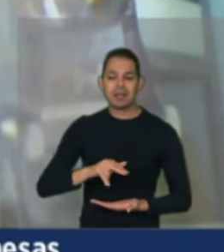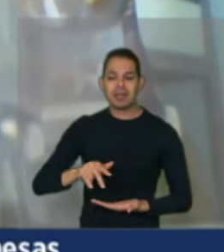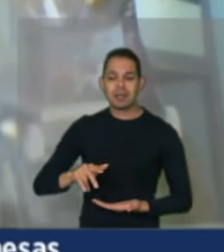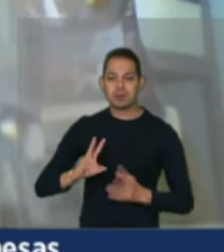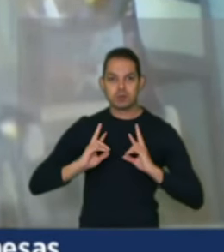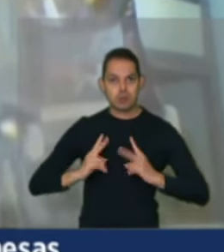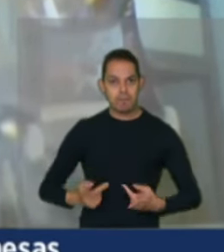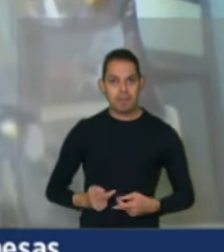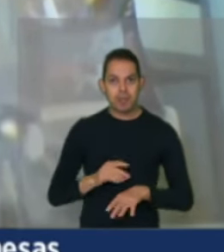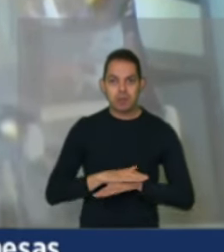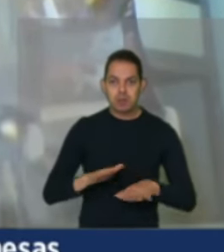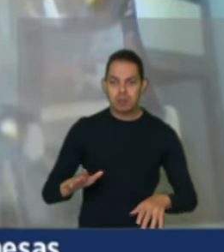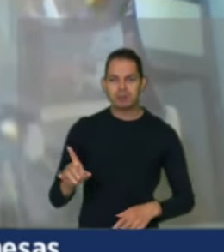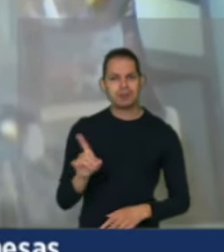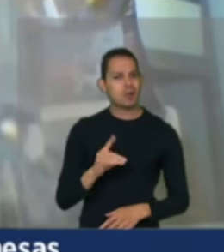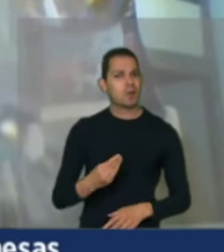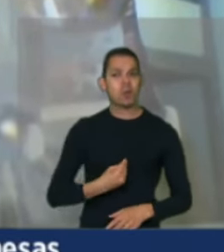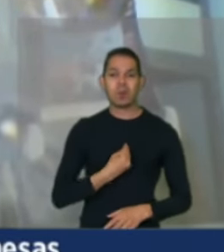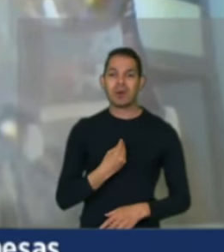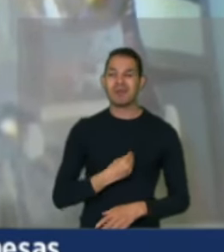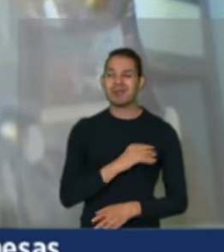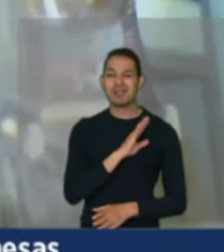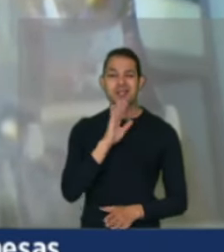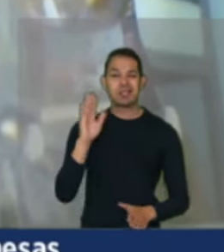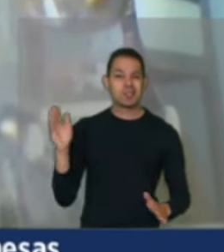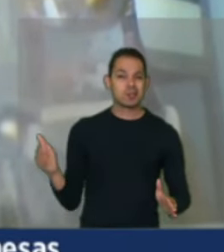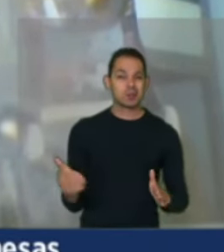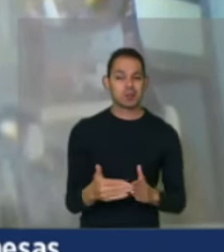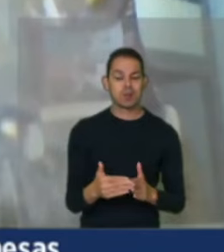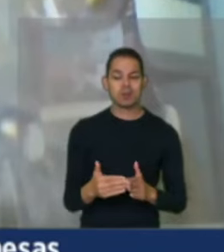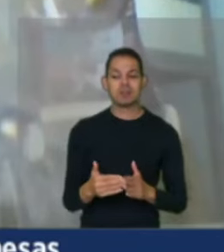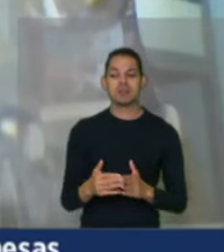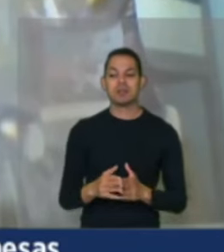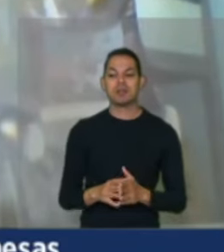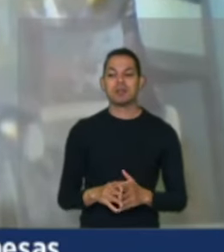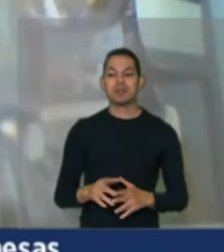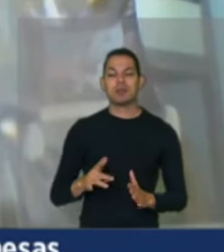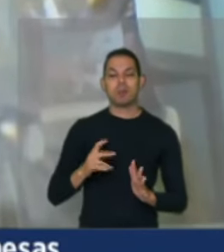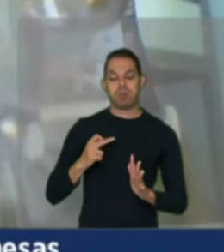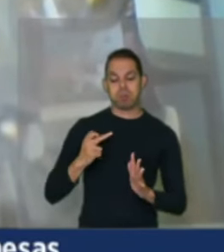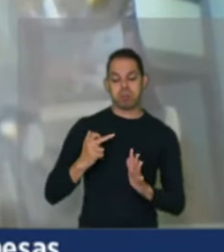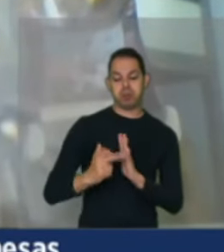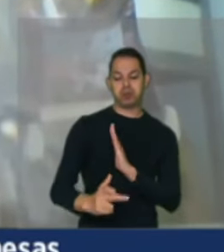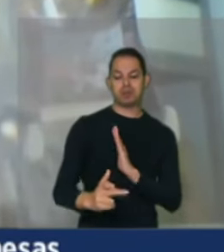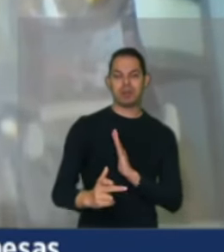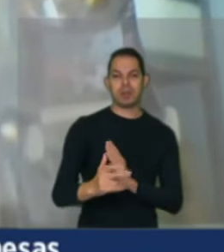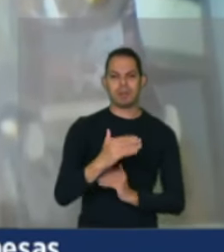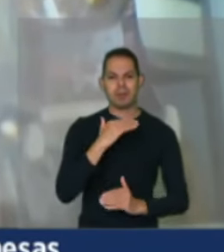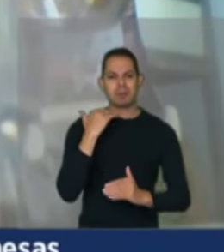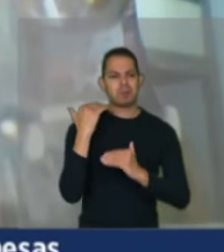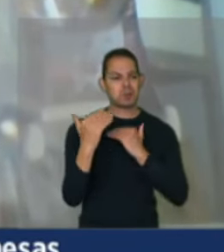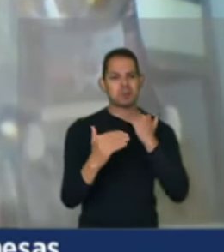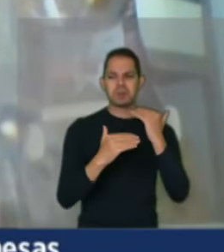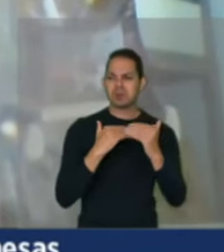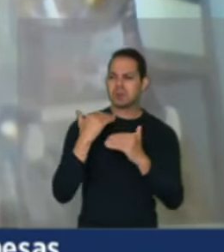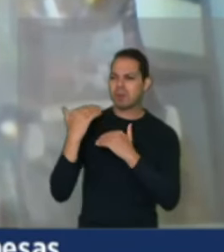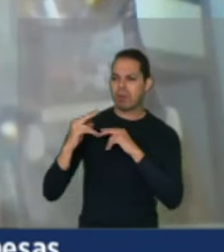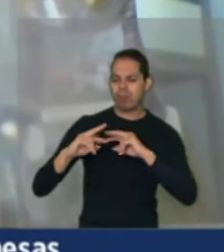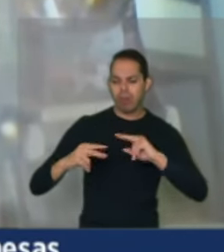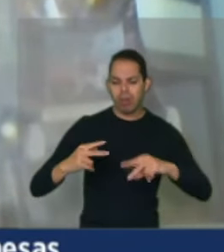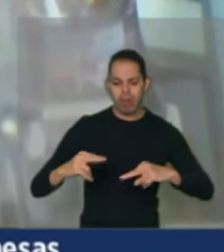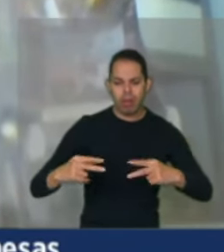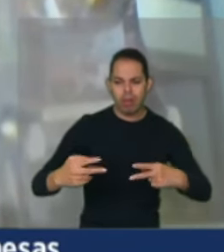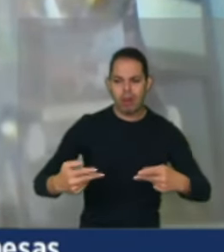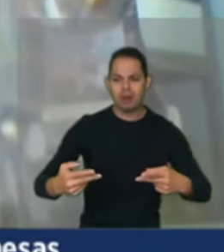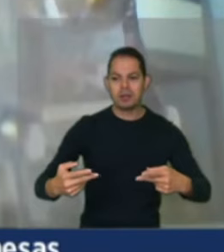humano. E parece que o que está a galope é o genocídio, não só pela morte, pela